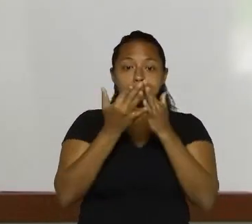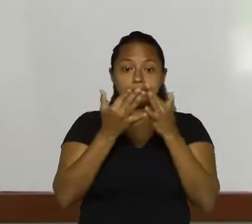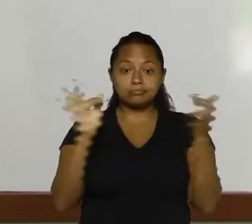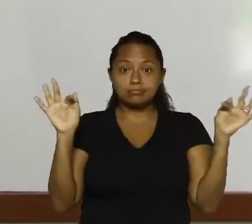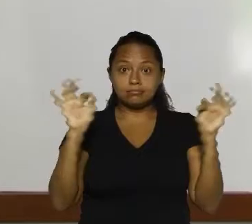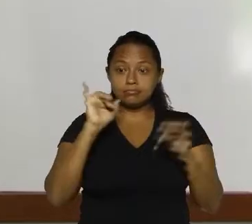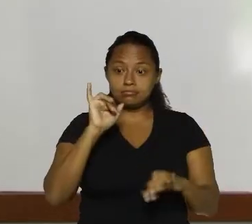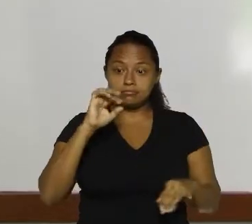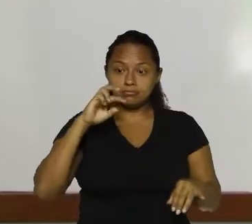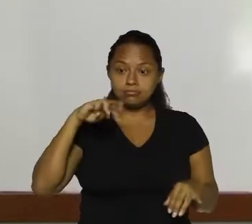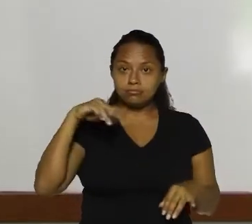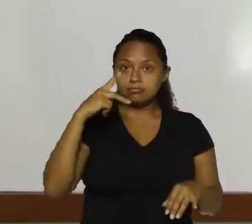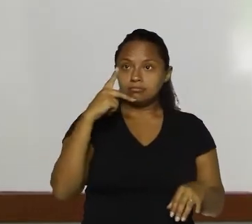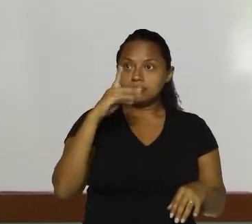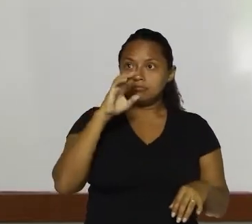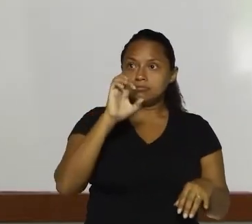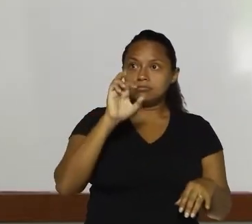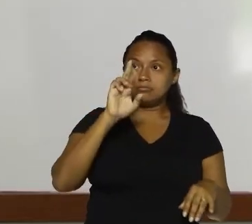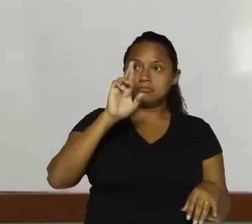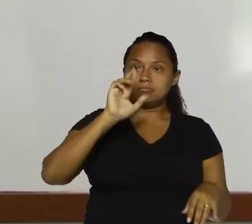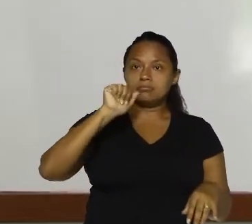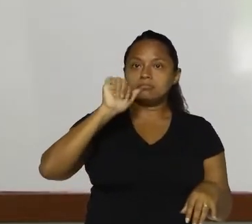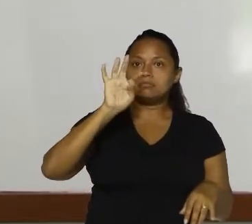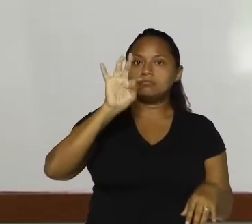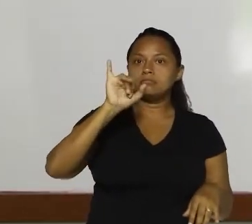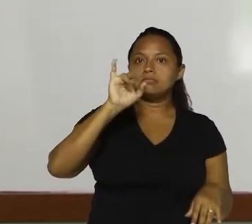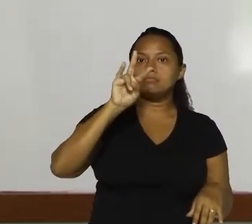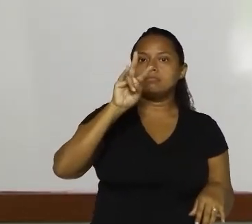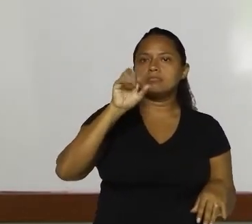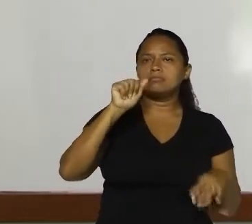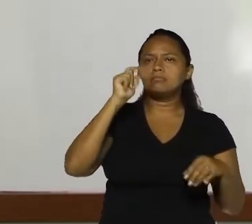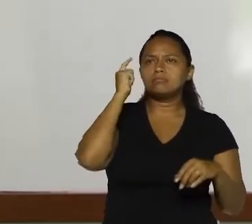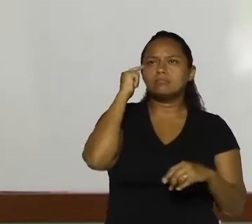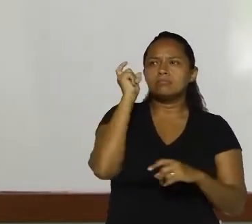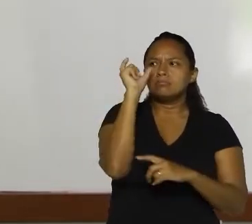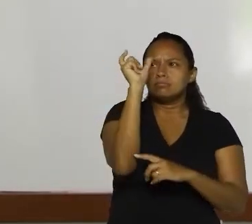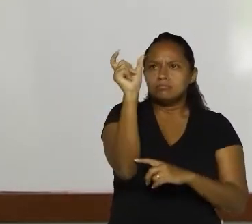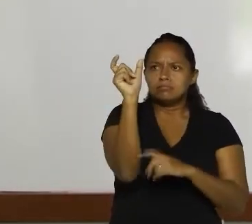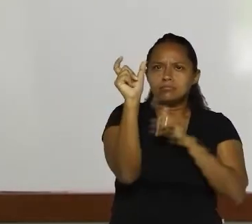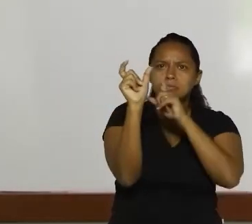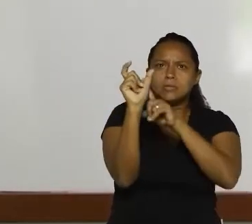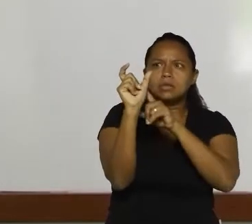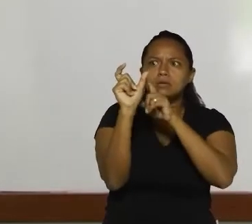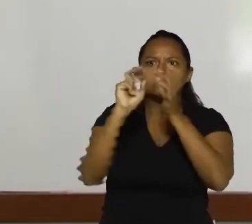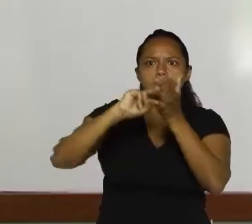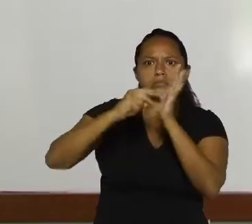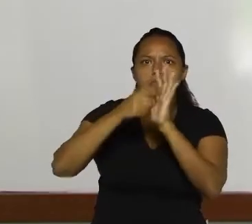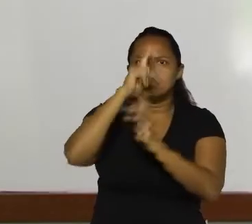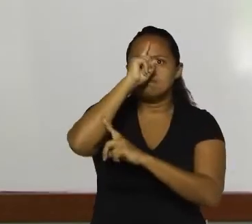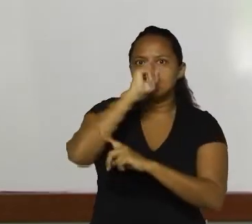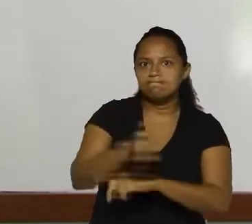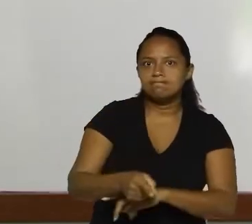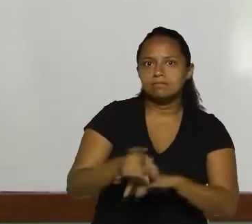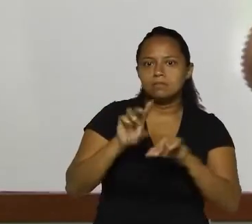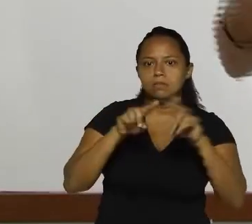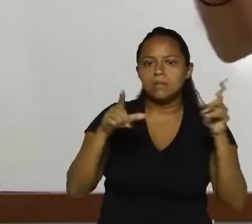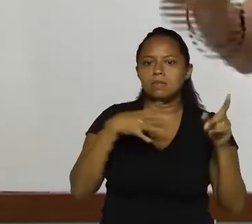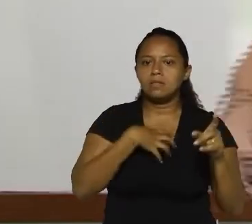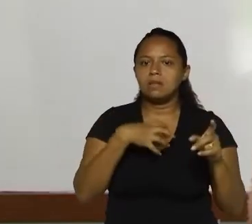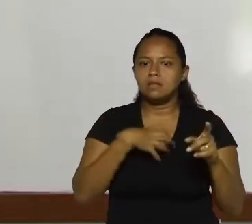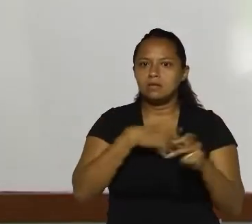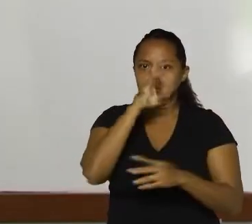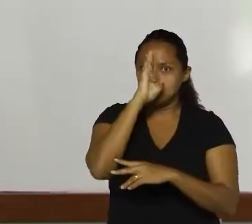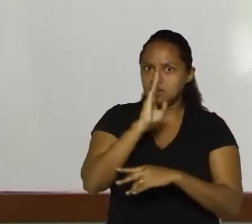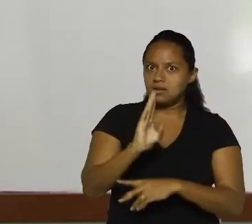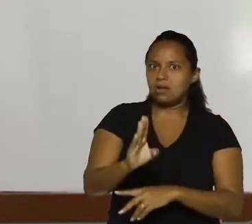imperativa não é diferente. Então, toda vez que vocês pensarem em imperativo, é essa ideia de ordem. Mas nem sempre vai ter o sentido de